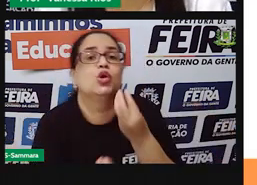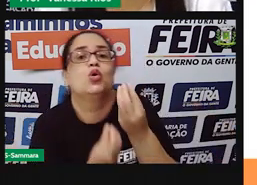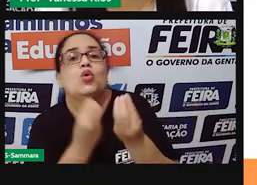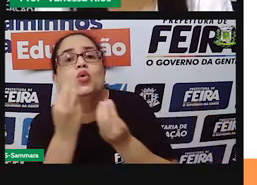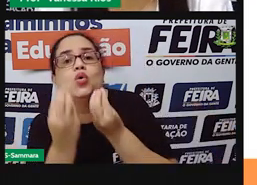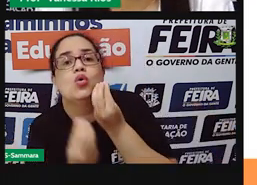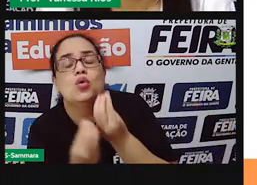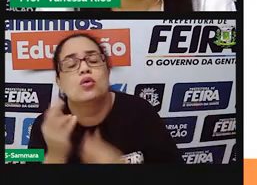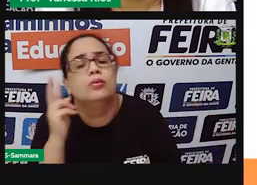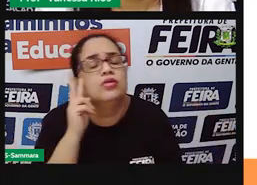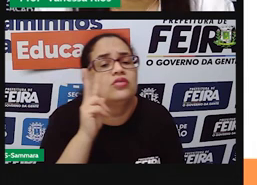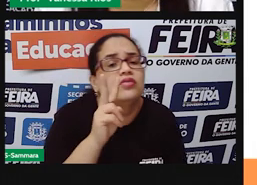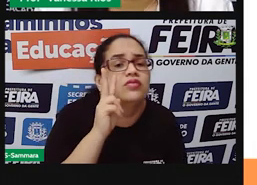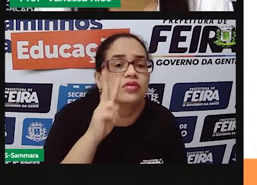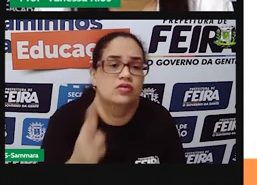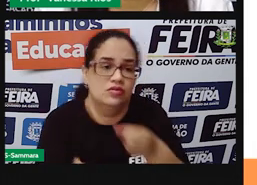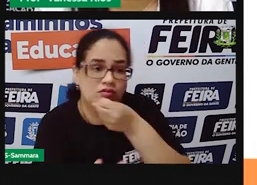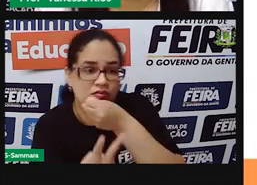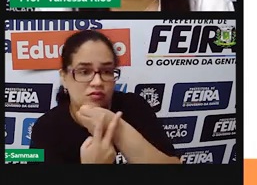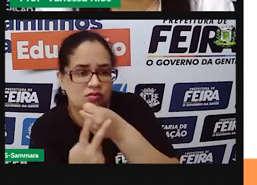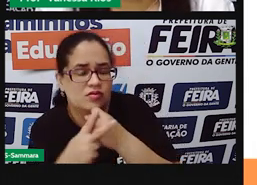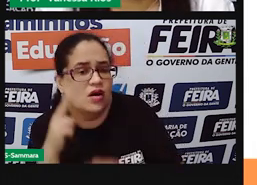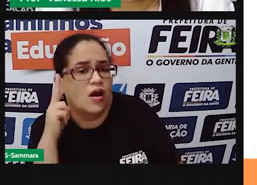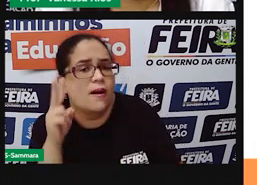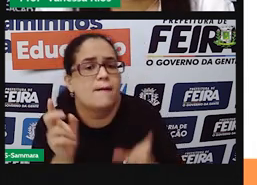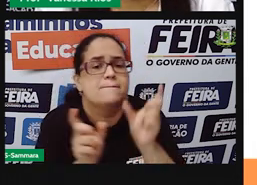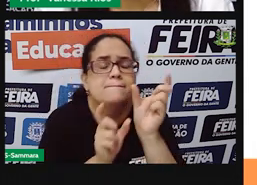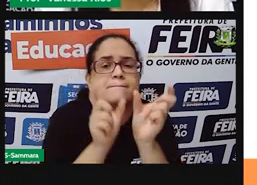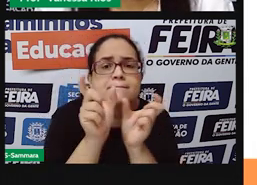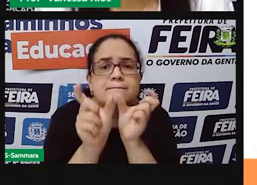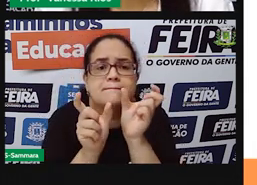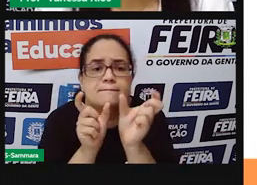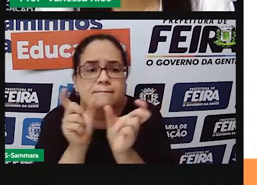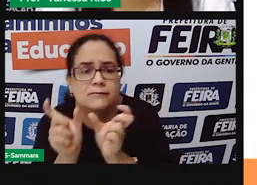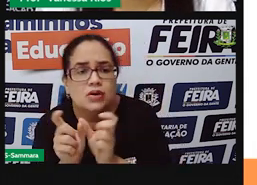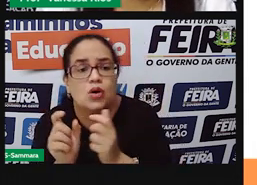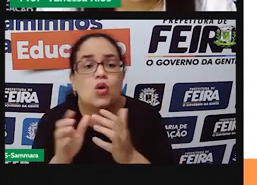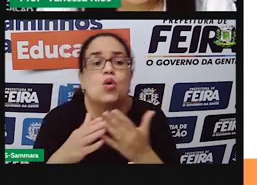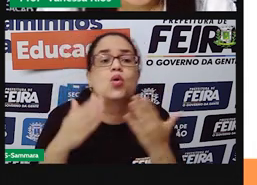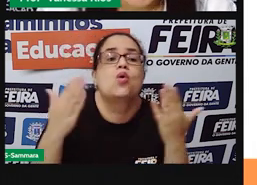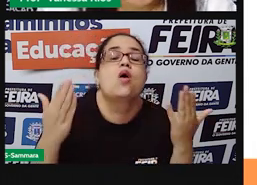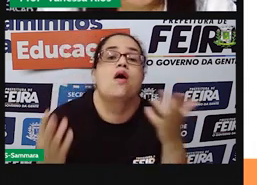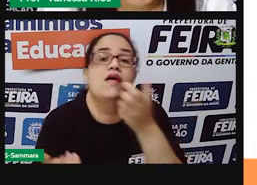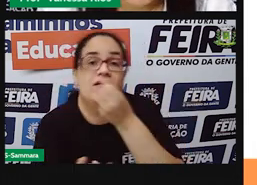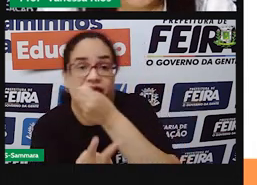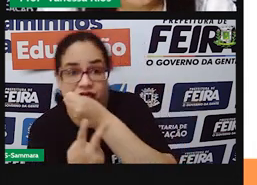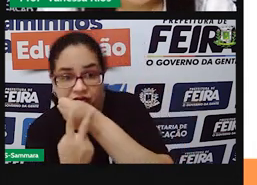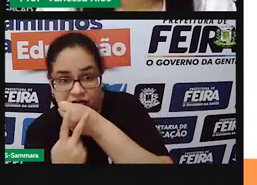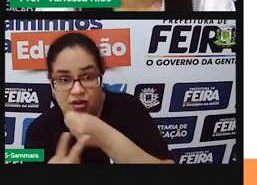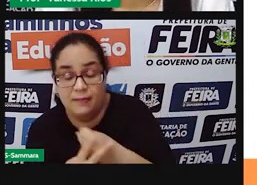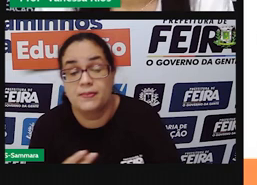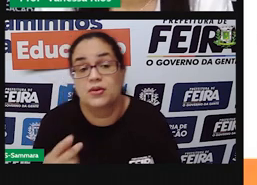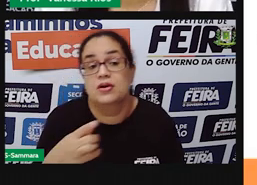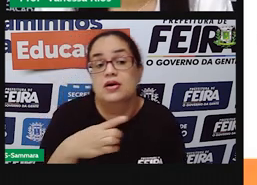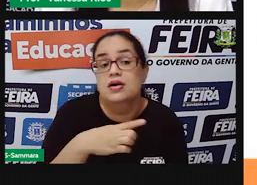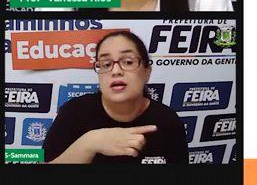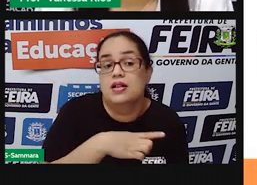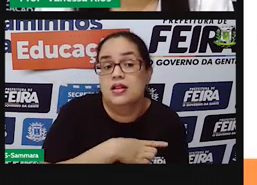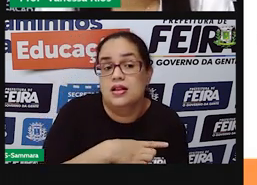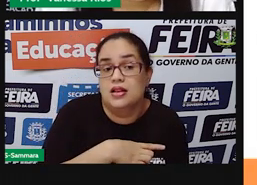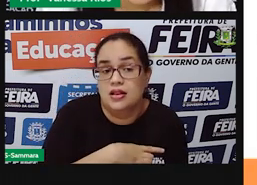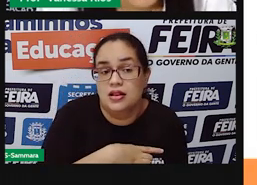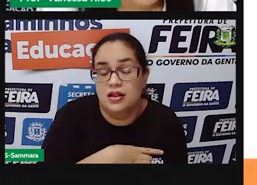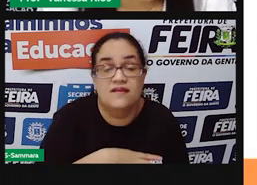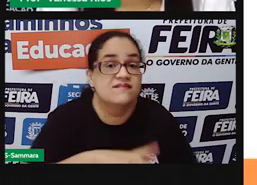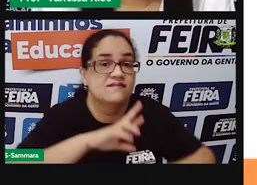pode identificar, observando essas palavras aí, quais são os verbos que aparecem? Aparecem